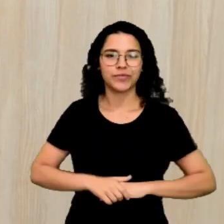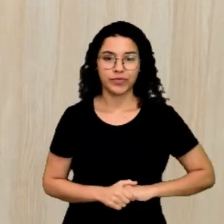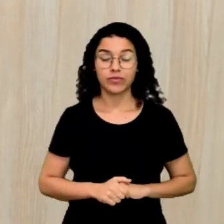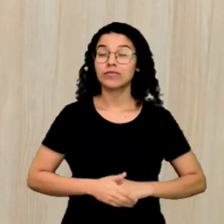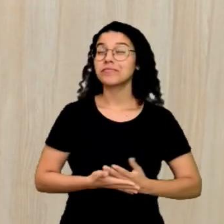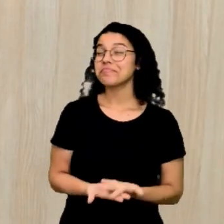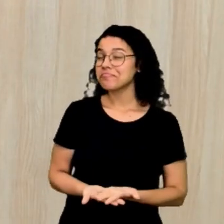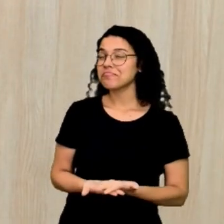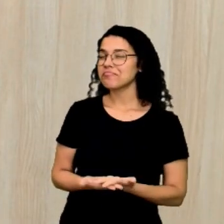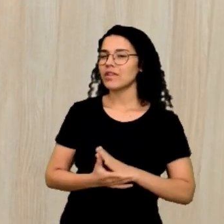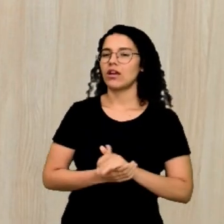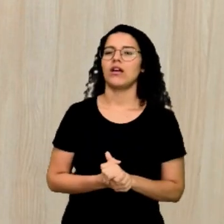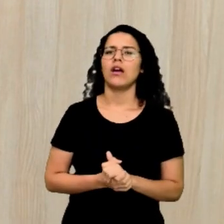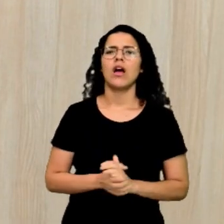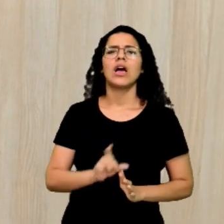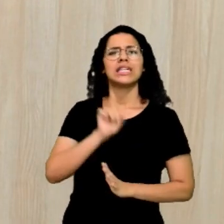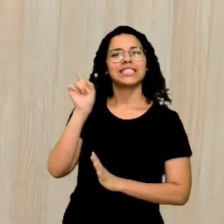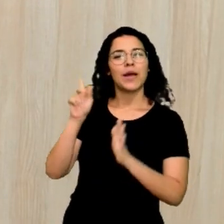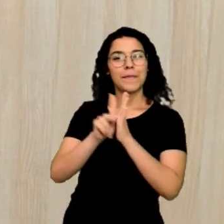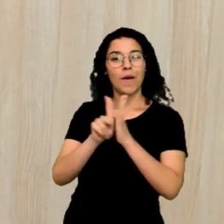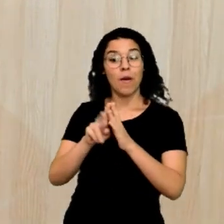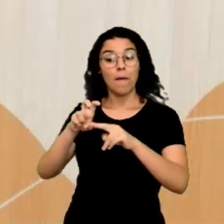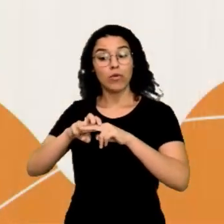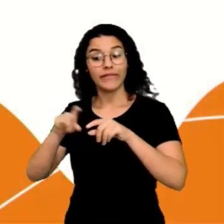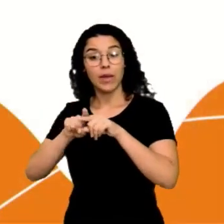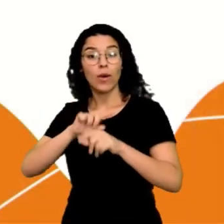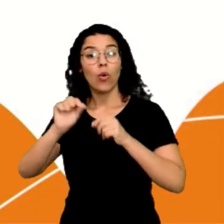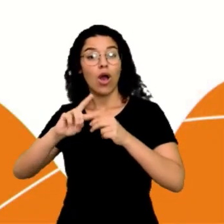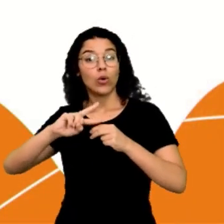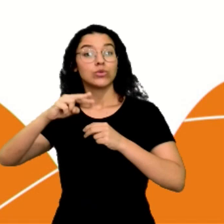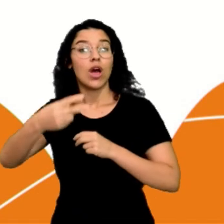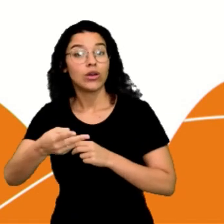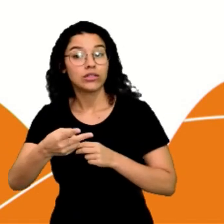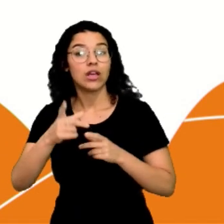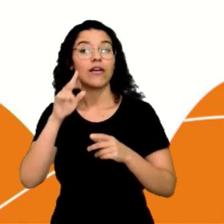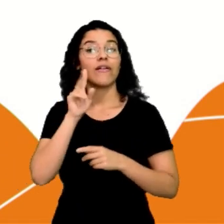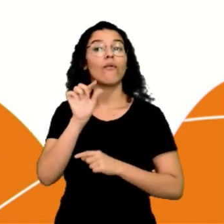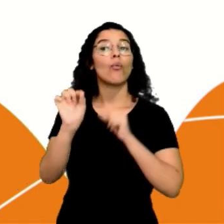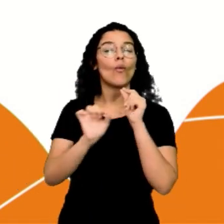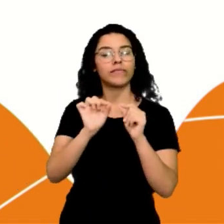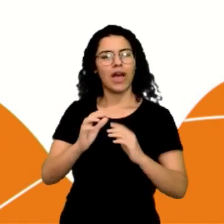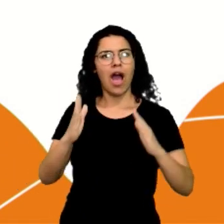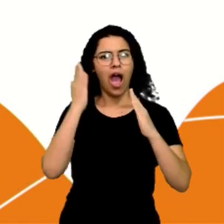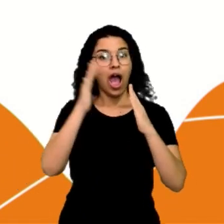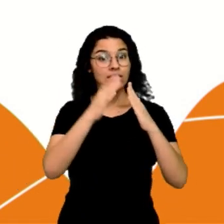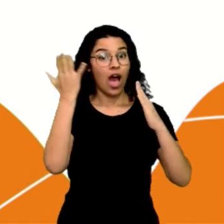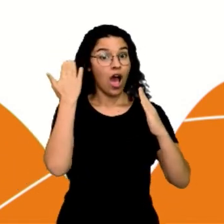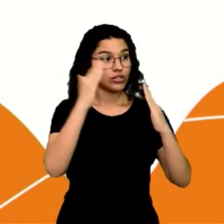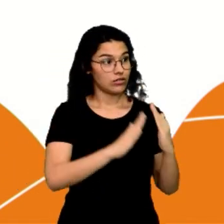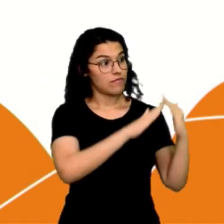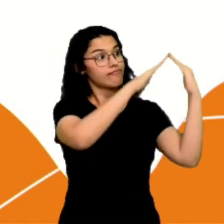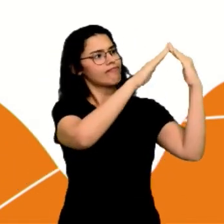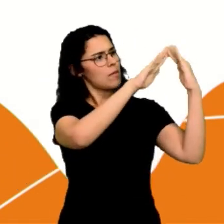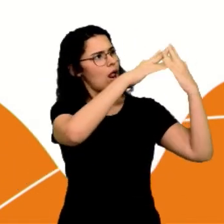gente tem aí sobre causa e consequência é a seguinte, a casa que estava em pé desabou, letra